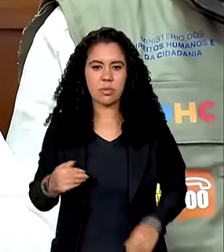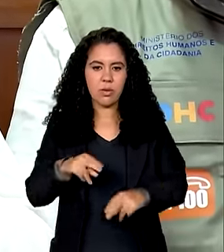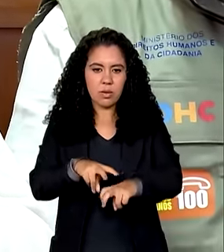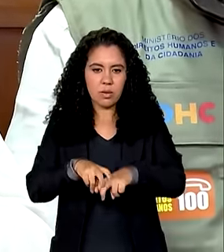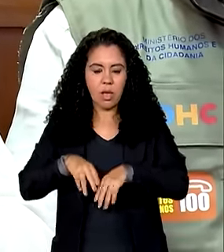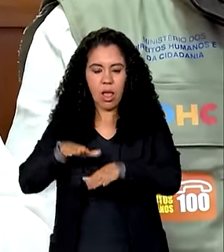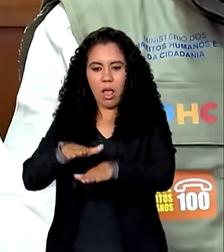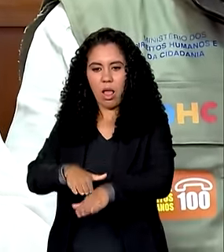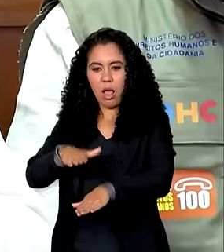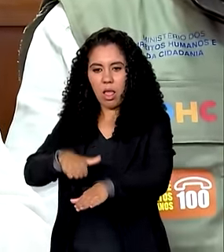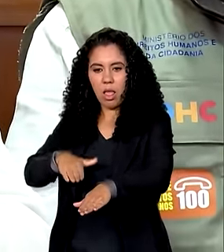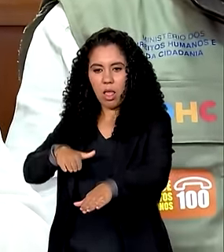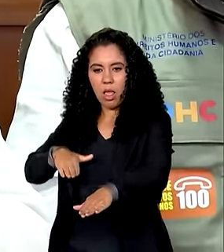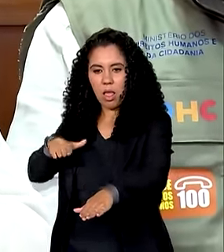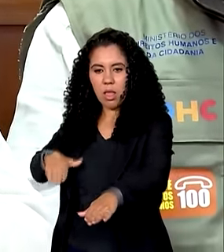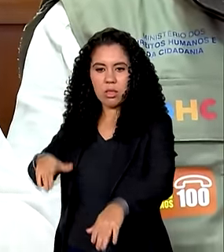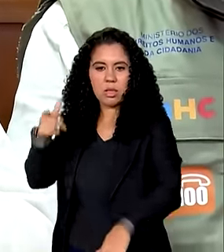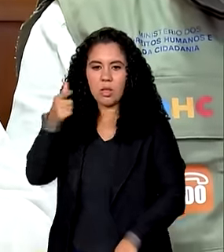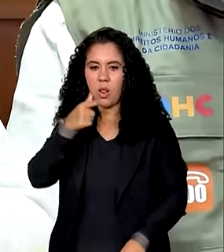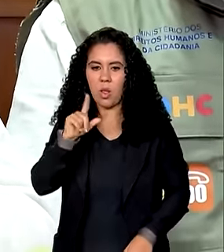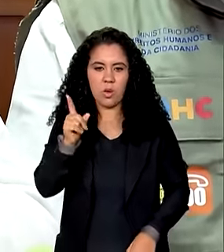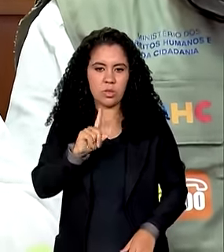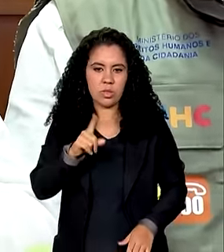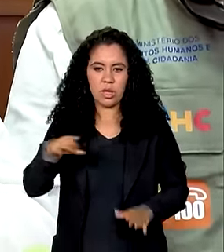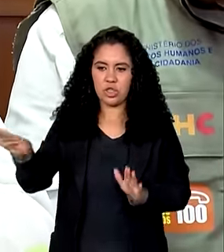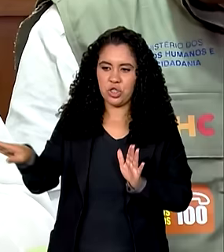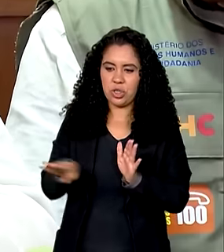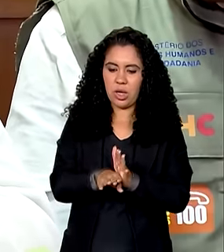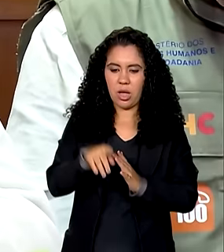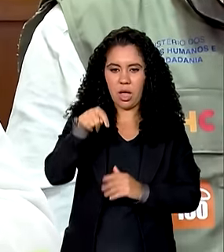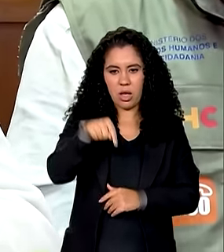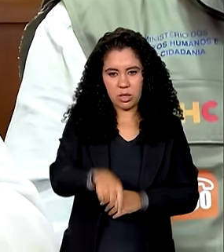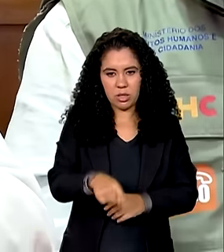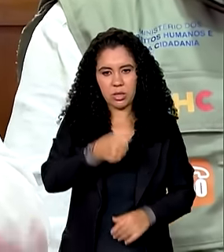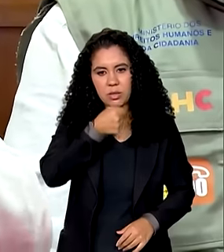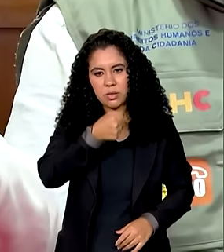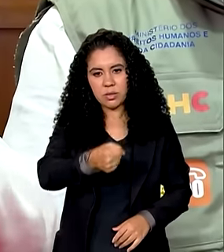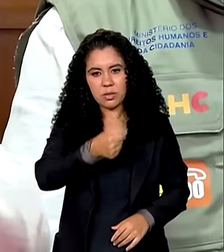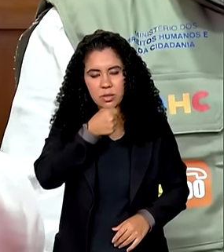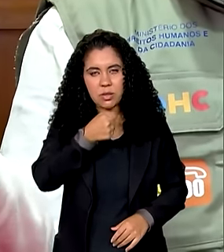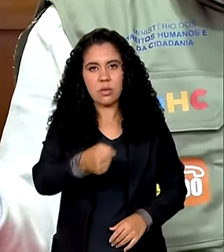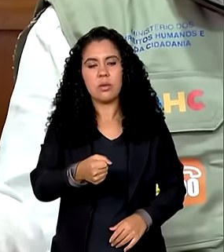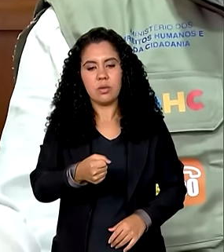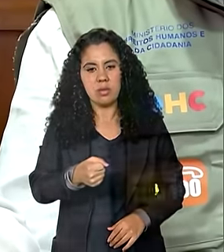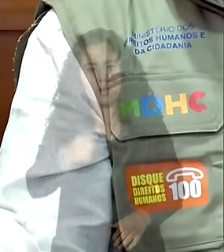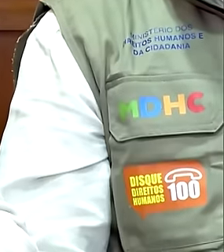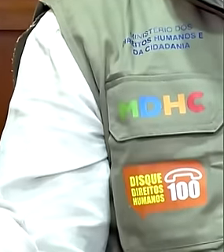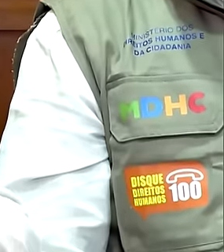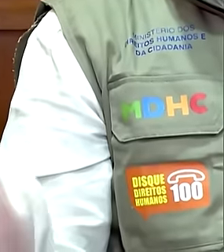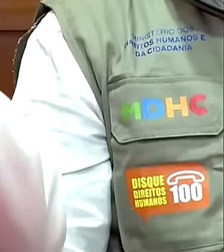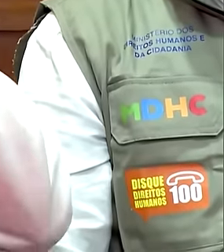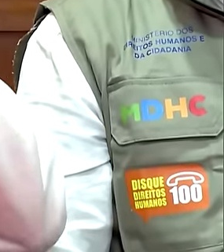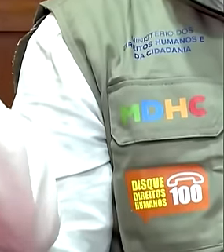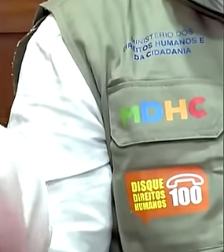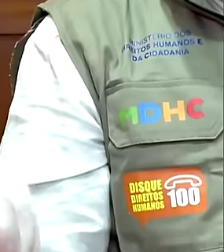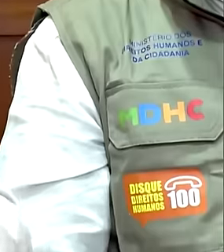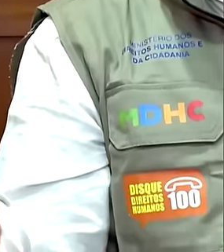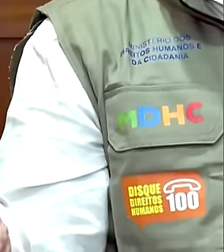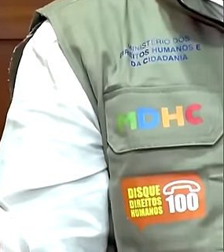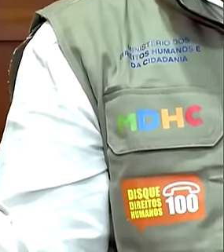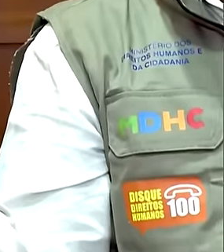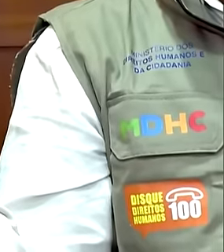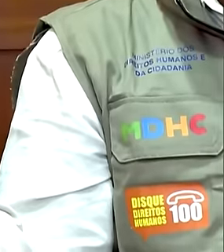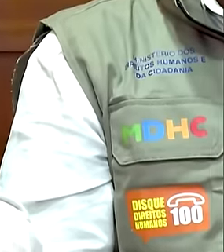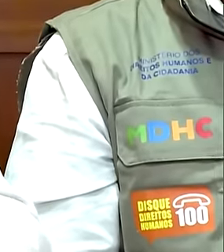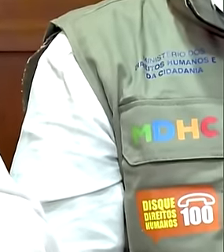trânsito não está conseguindo chegar a tempo aqui da nossa coletiva cumpriu uma série de agendas em Porto Alegre hoje visitando